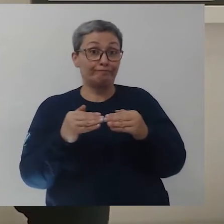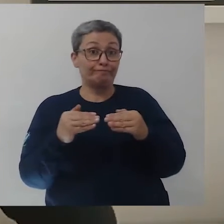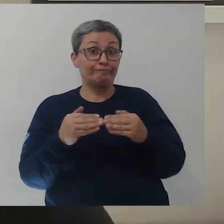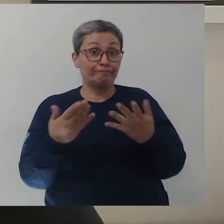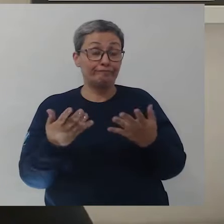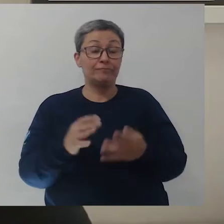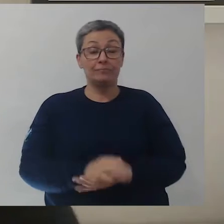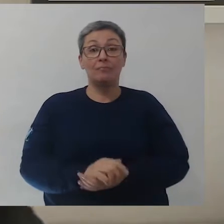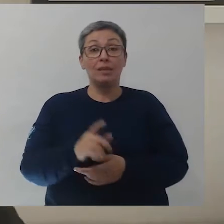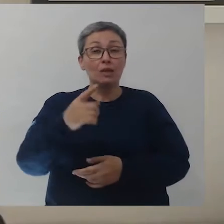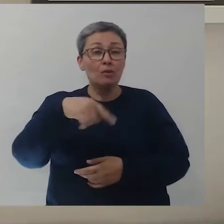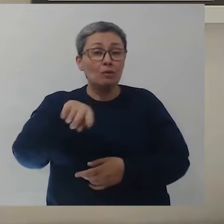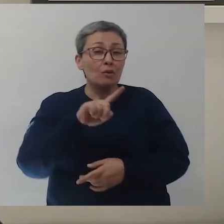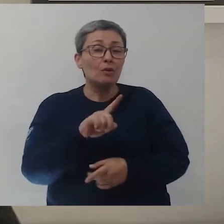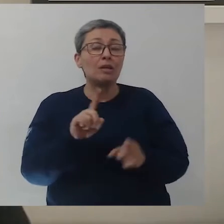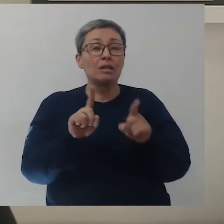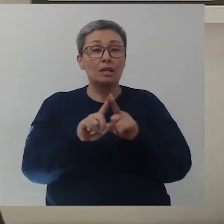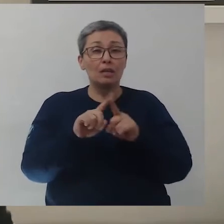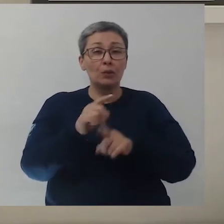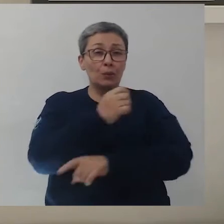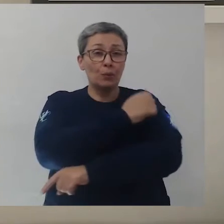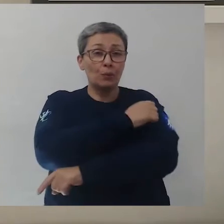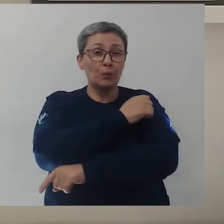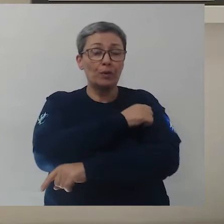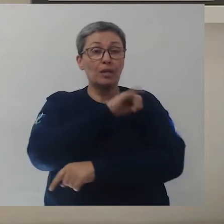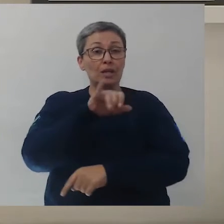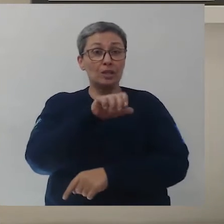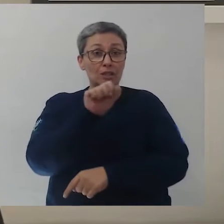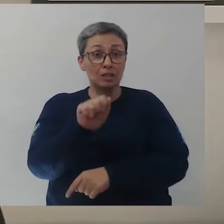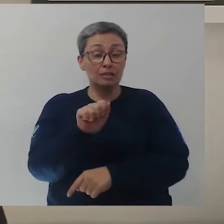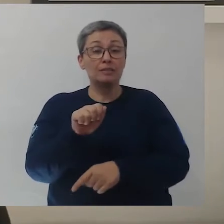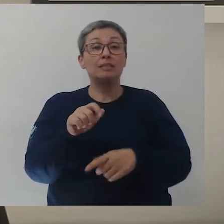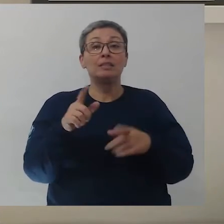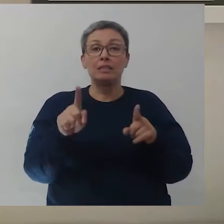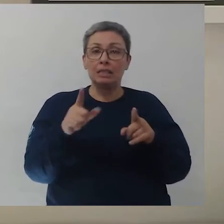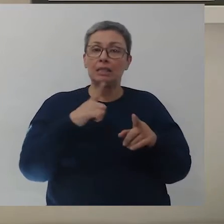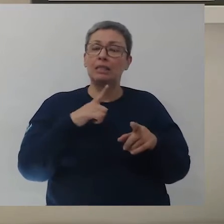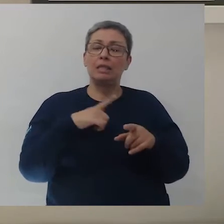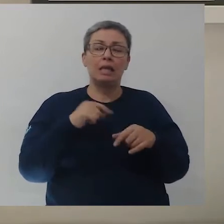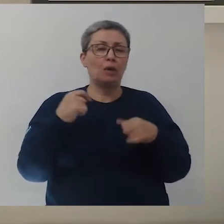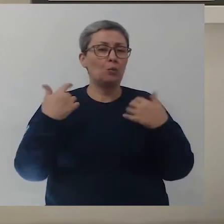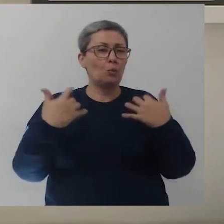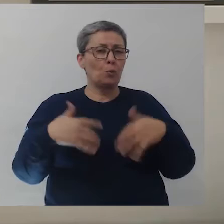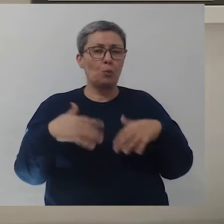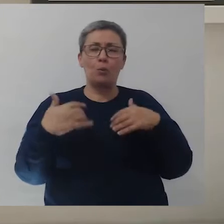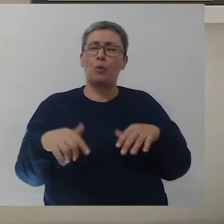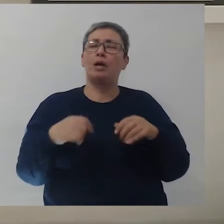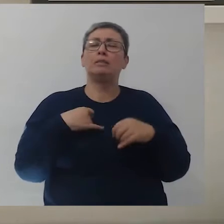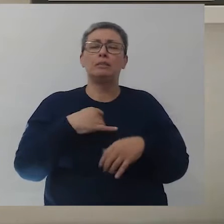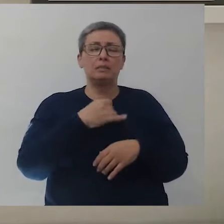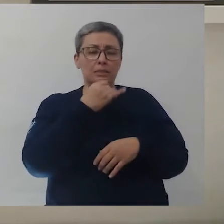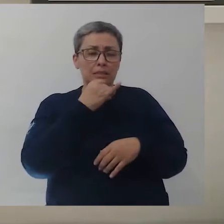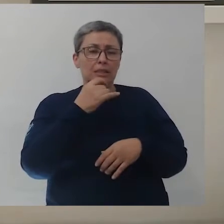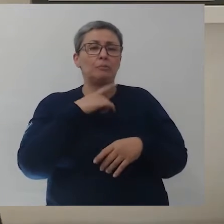concordam? E vocês, educandos e educandas da EJA, são grandes exemplos de superação.